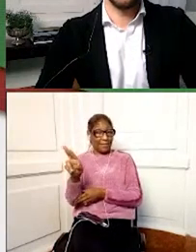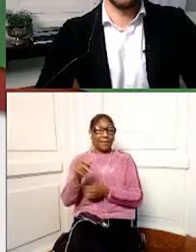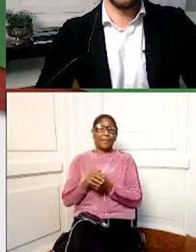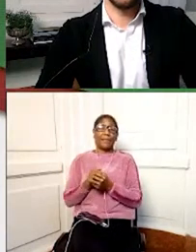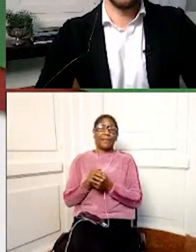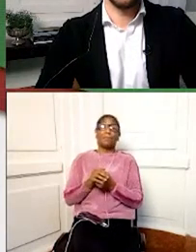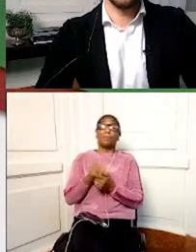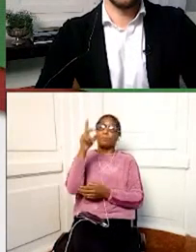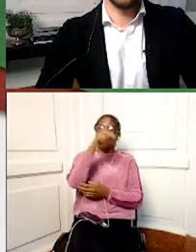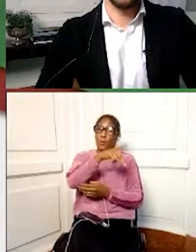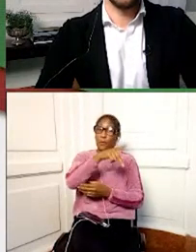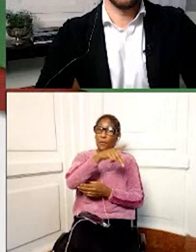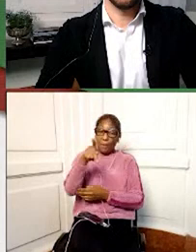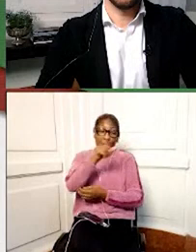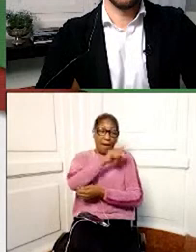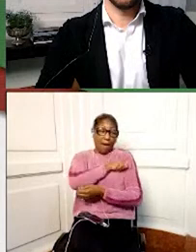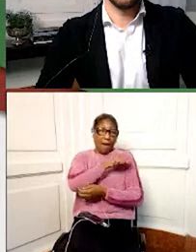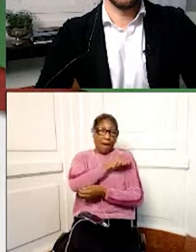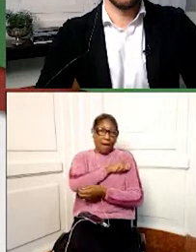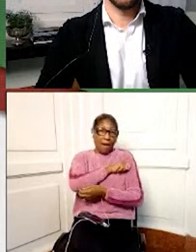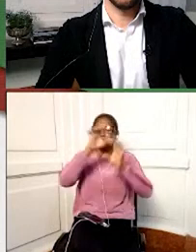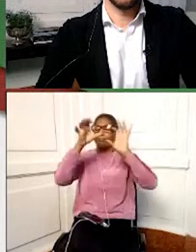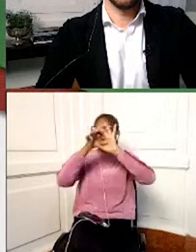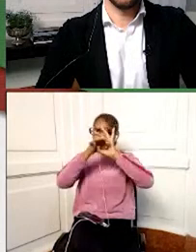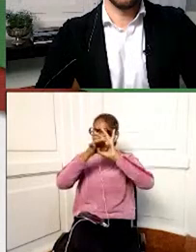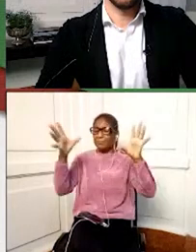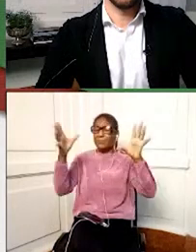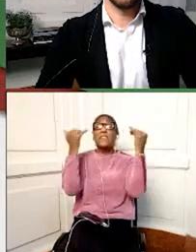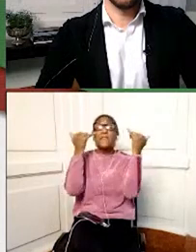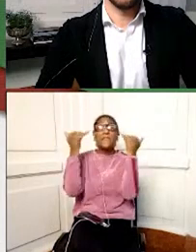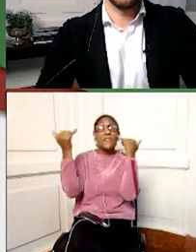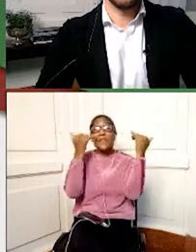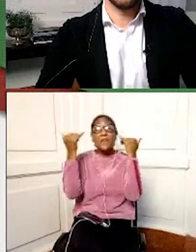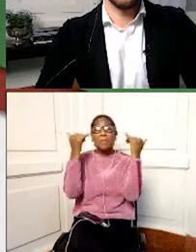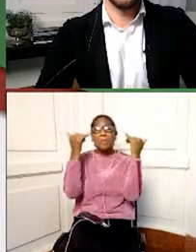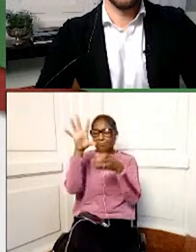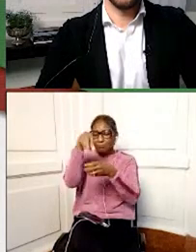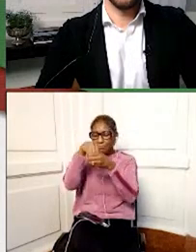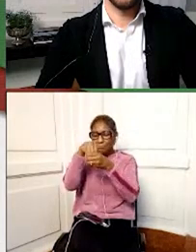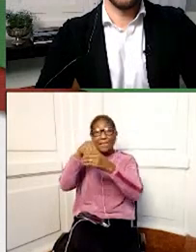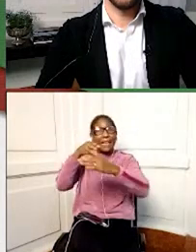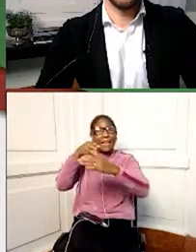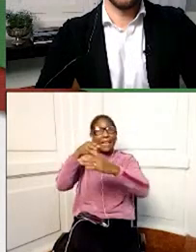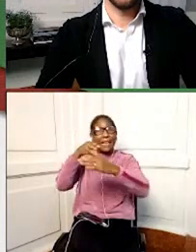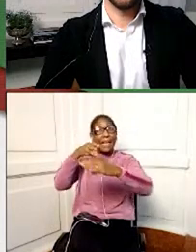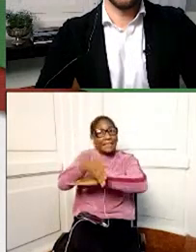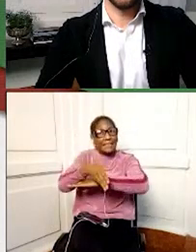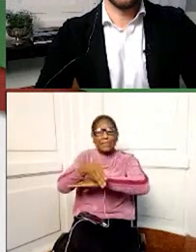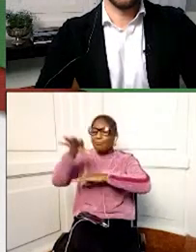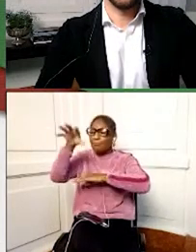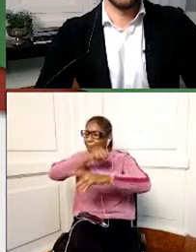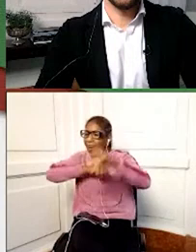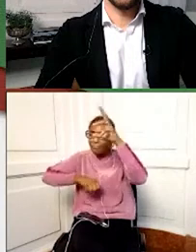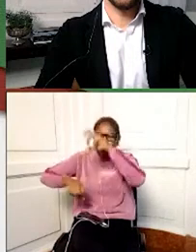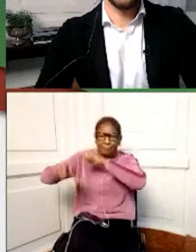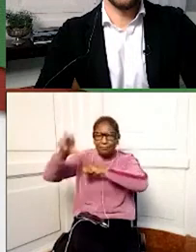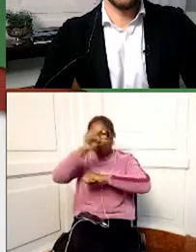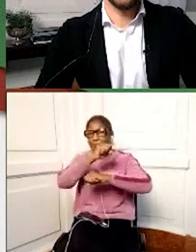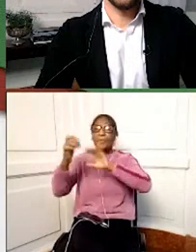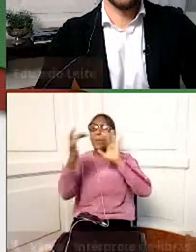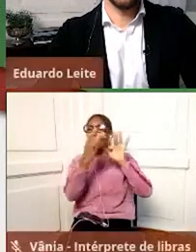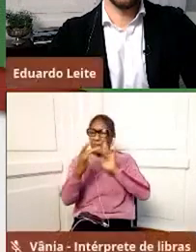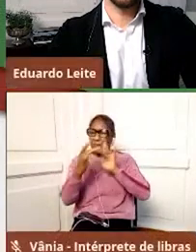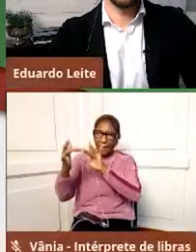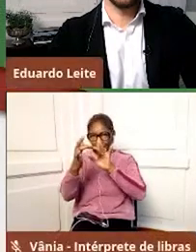professores e alunos têm todas as informações necessárias para o acesso à